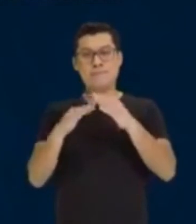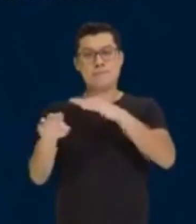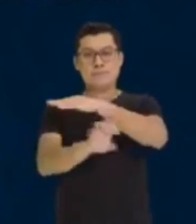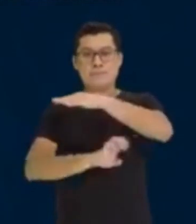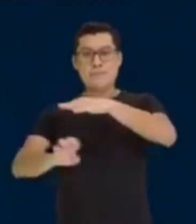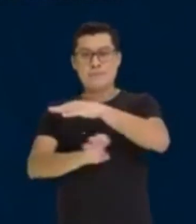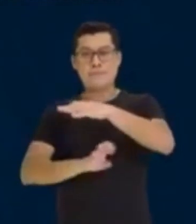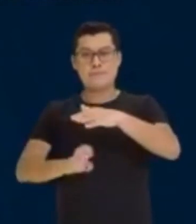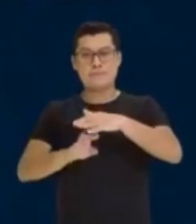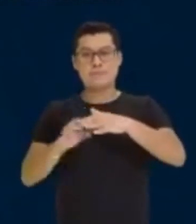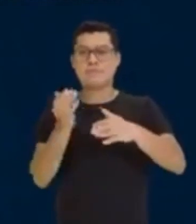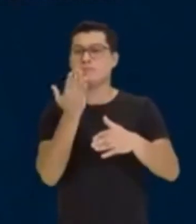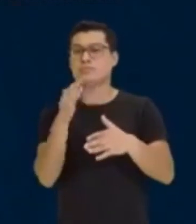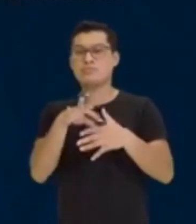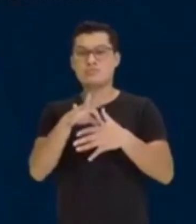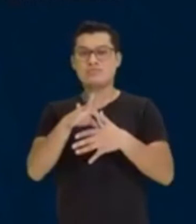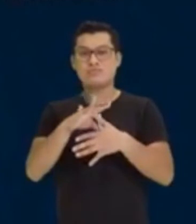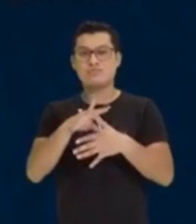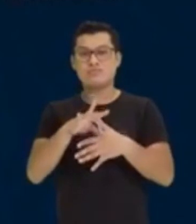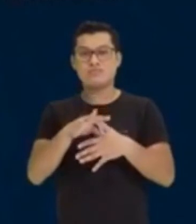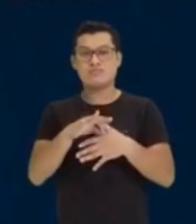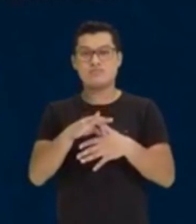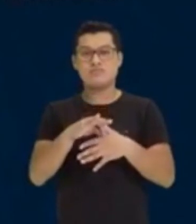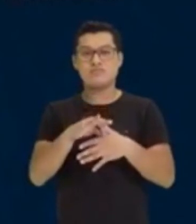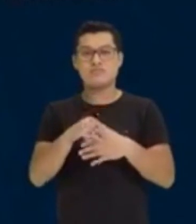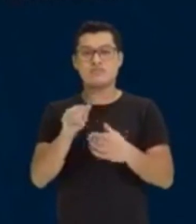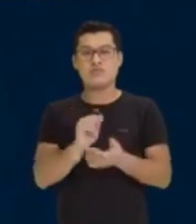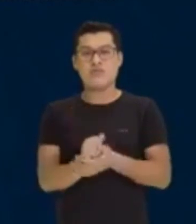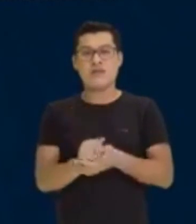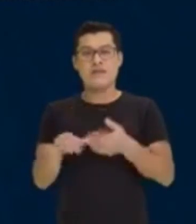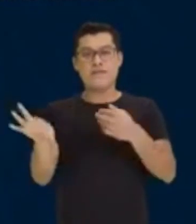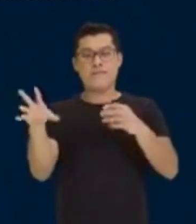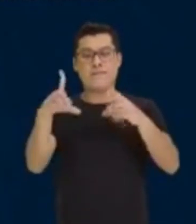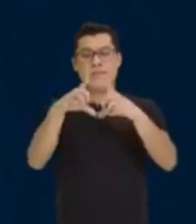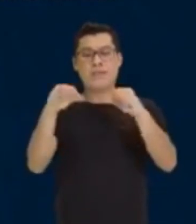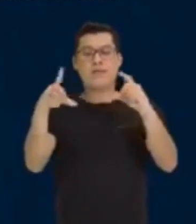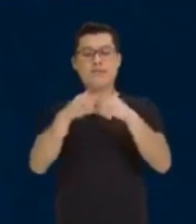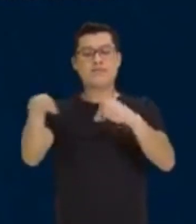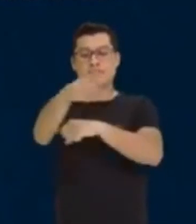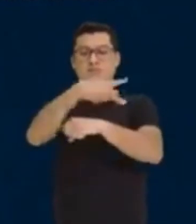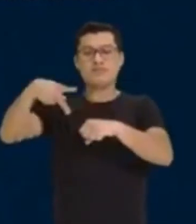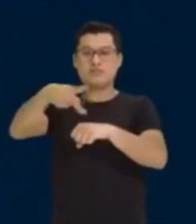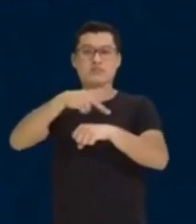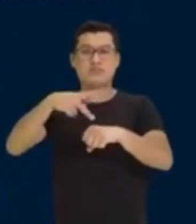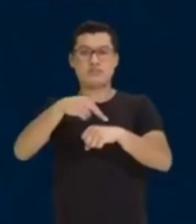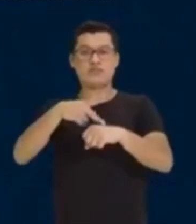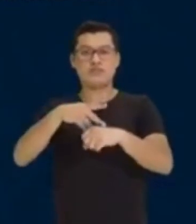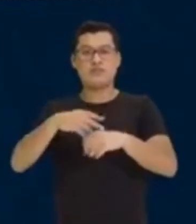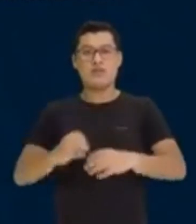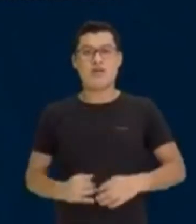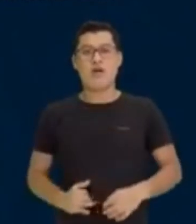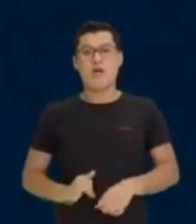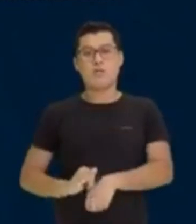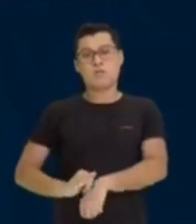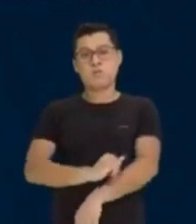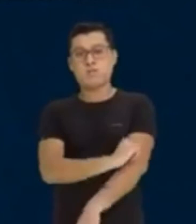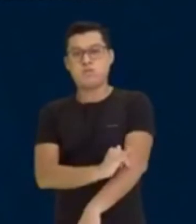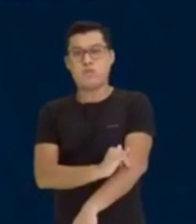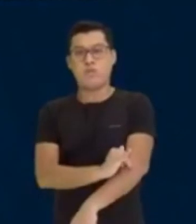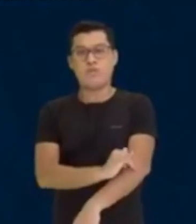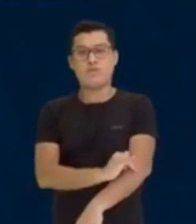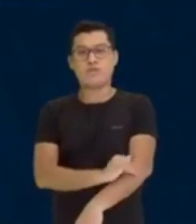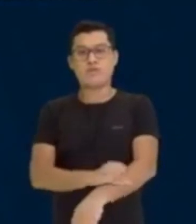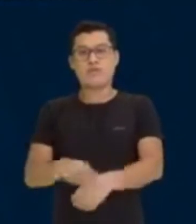suína. Em Guiman, Oklahoma, a refinaria converte a gordura do porco juntamente com o óleo vegetal